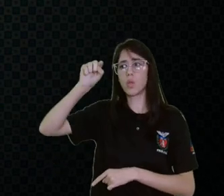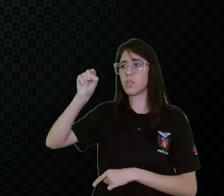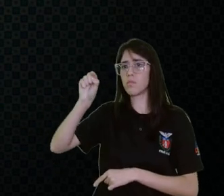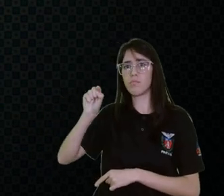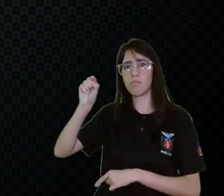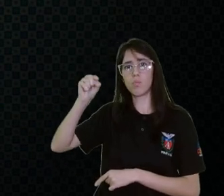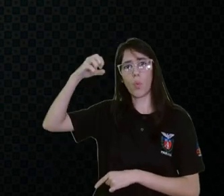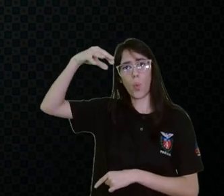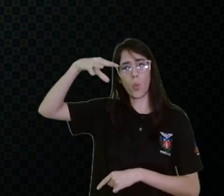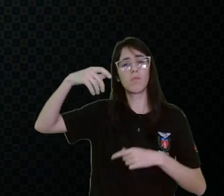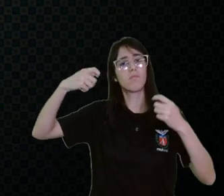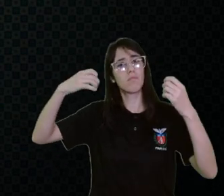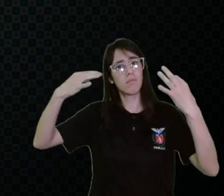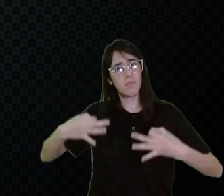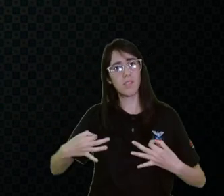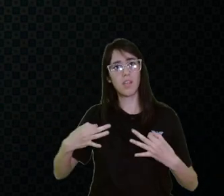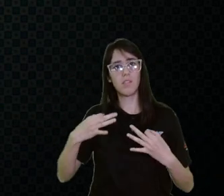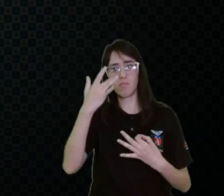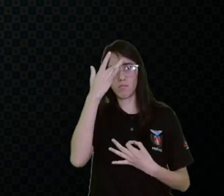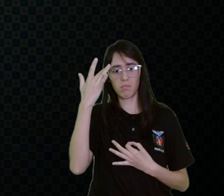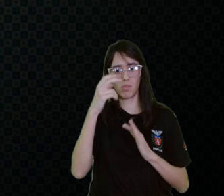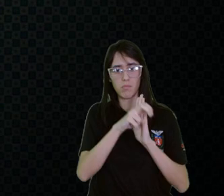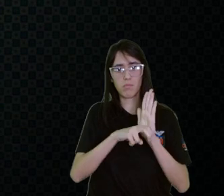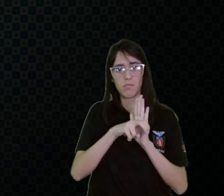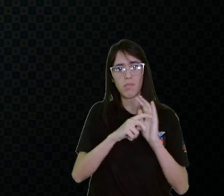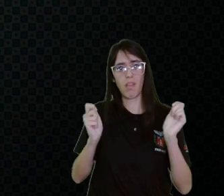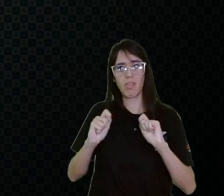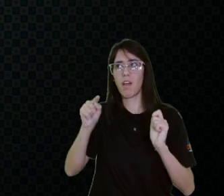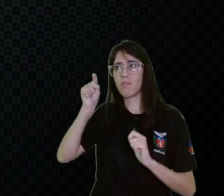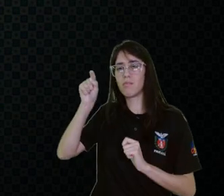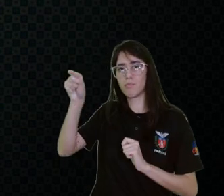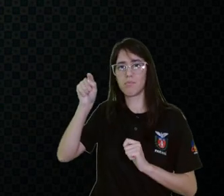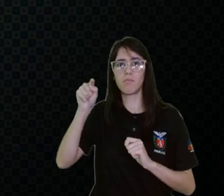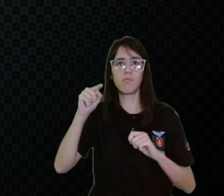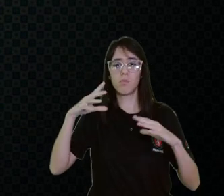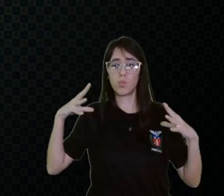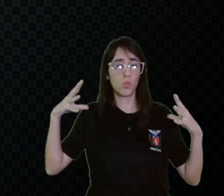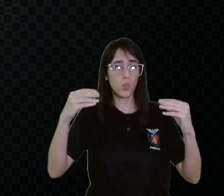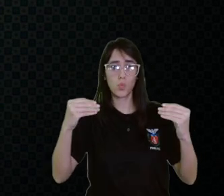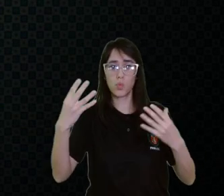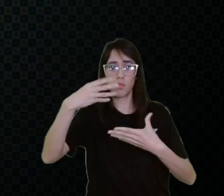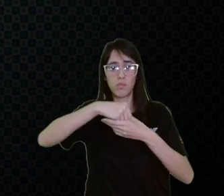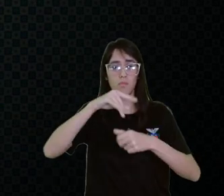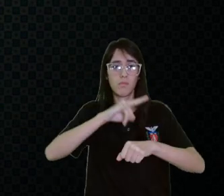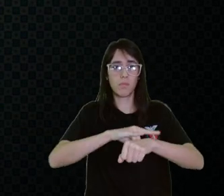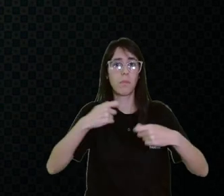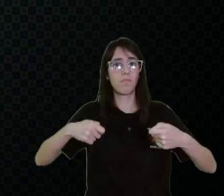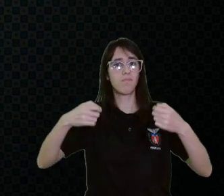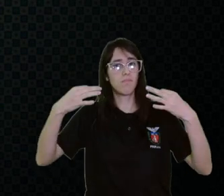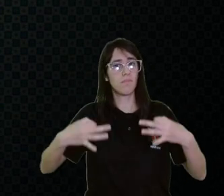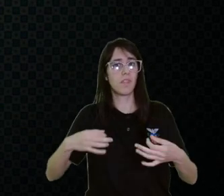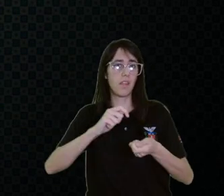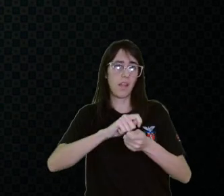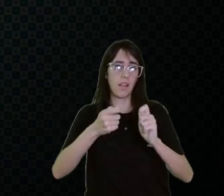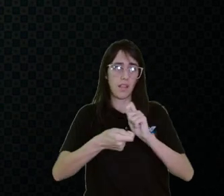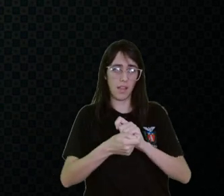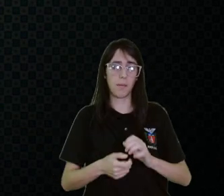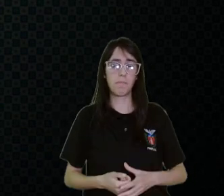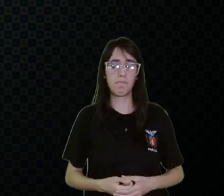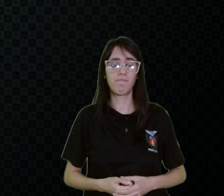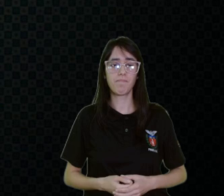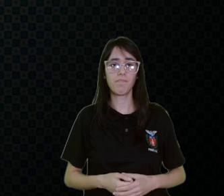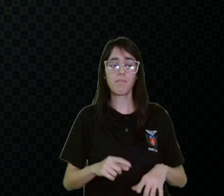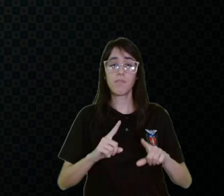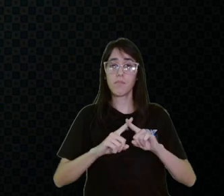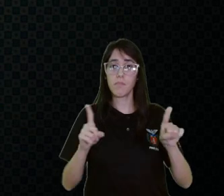nós não vamos agora trocar todos os banheiros ou todos os imobiliários para aquele estudante ou para aquela, mas o desenho universal fala